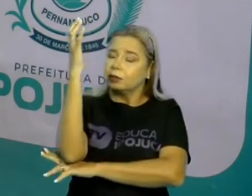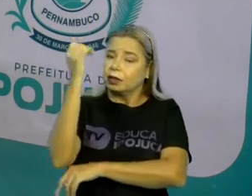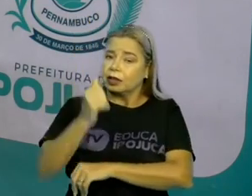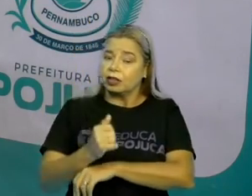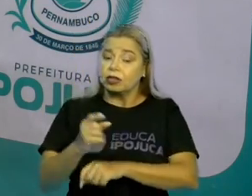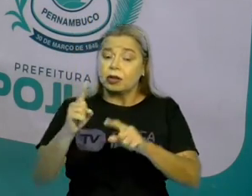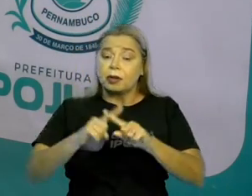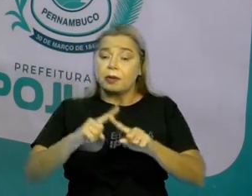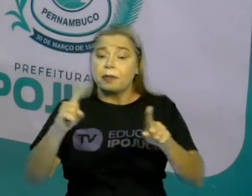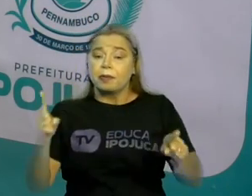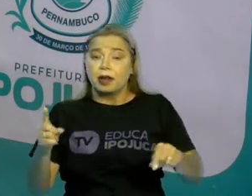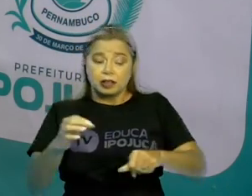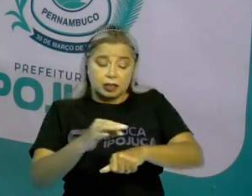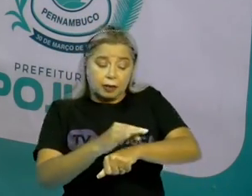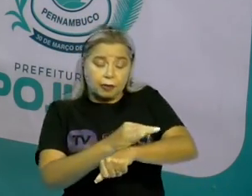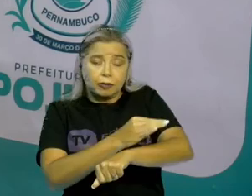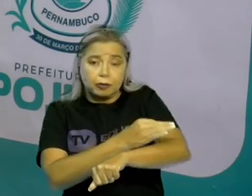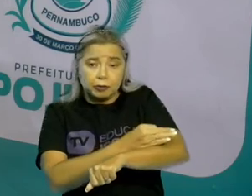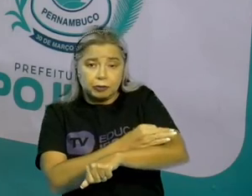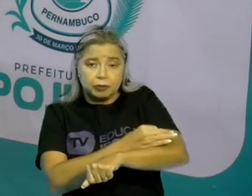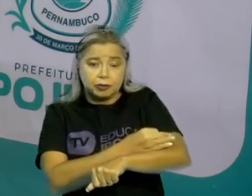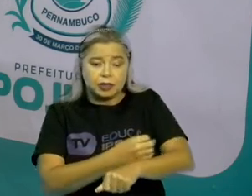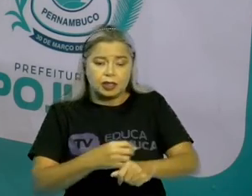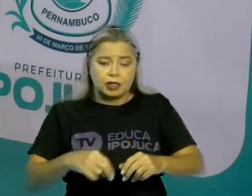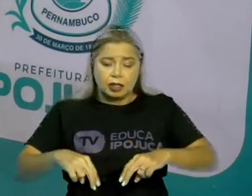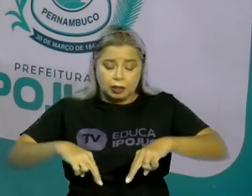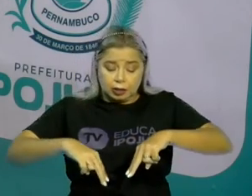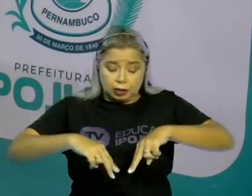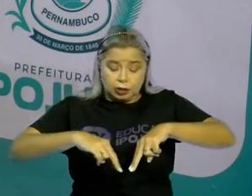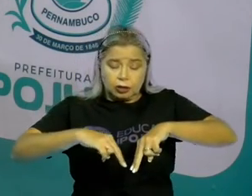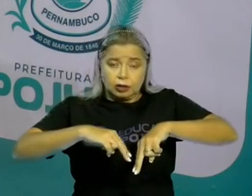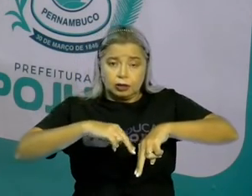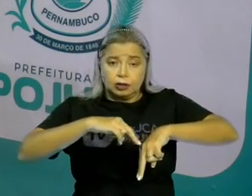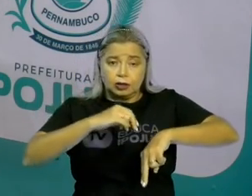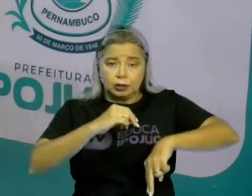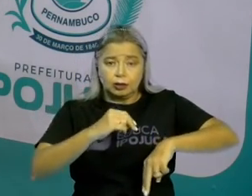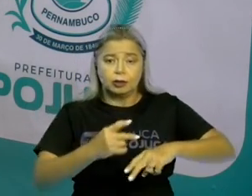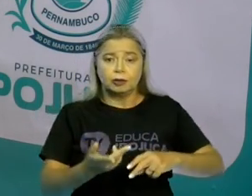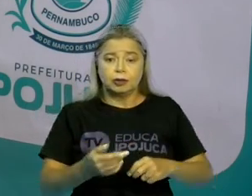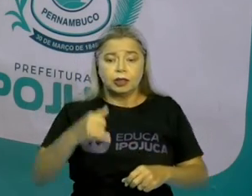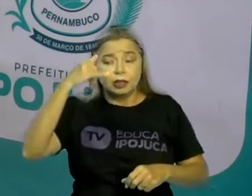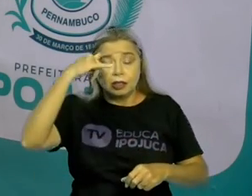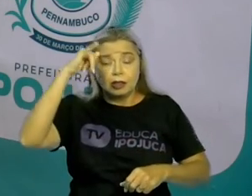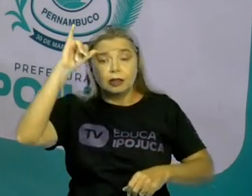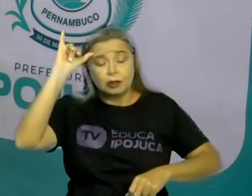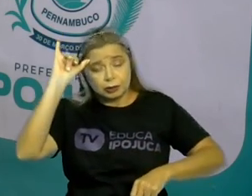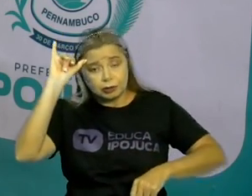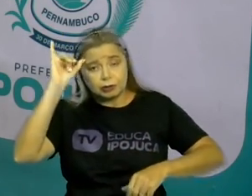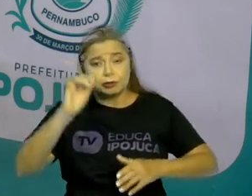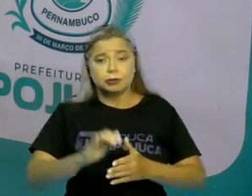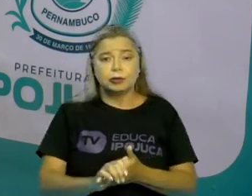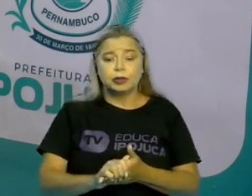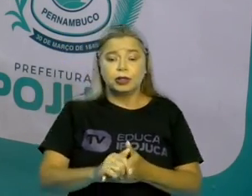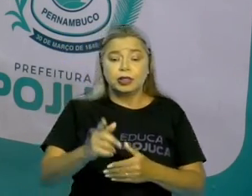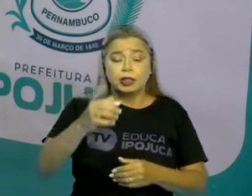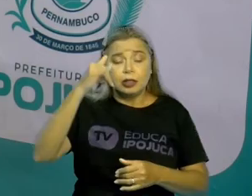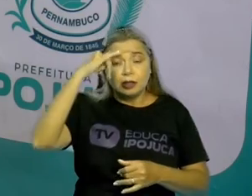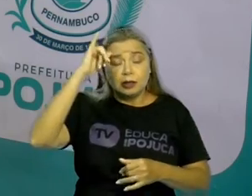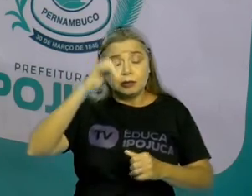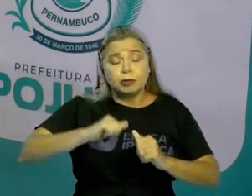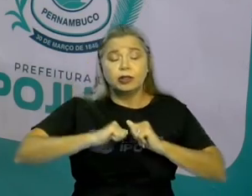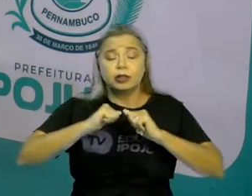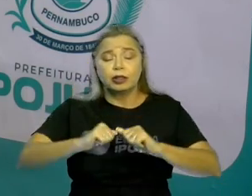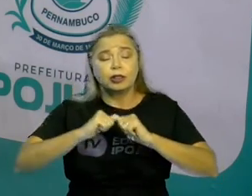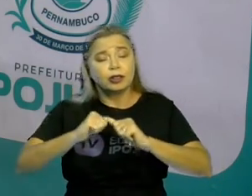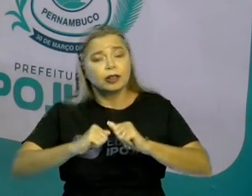obrigam a sair de lá, né? O espaço seria aí nessa roça, debaixo desse pé de juazeiro. E o